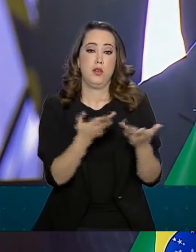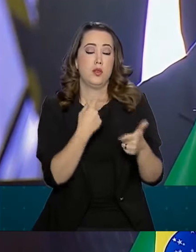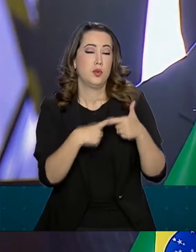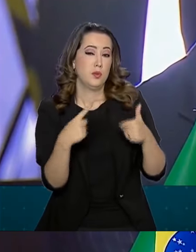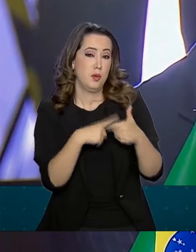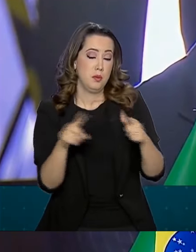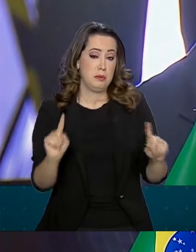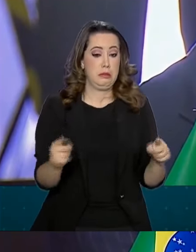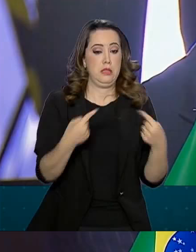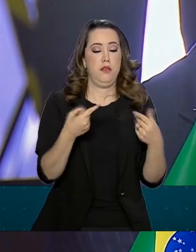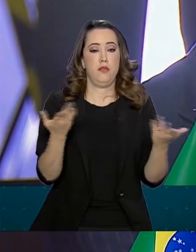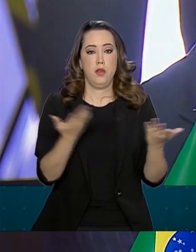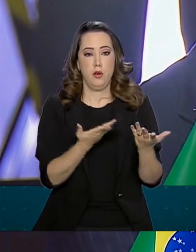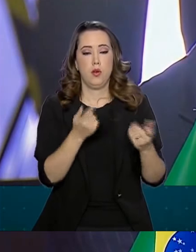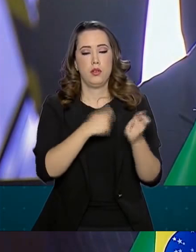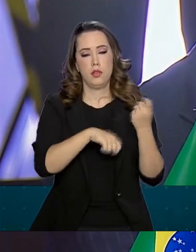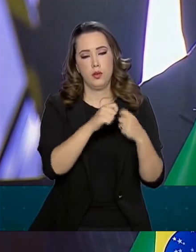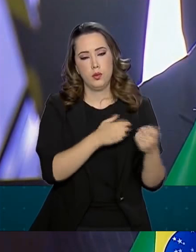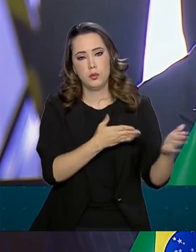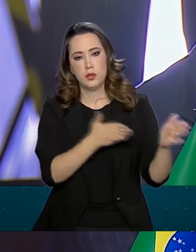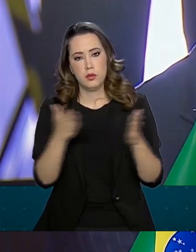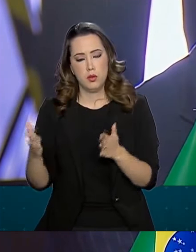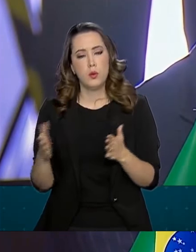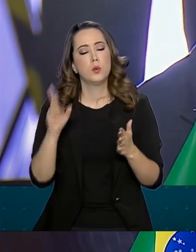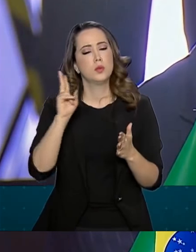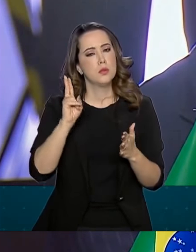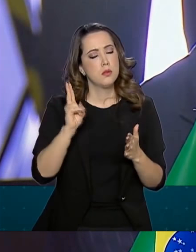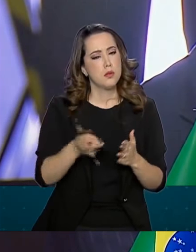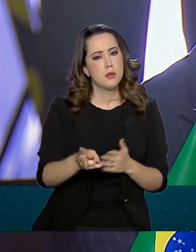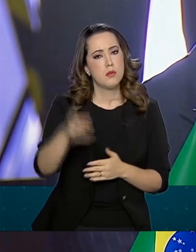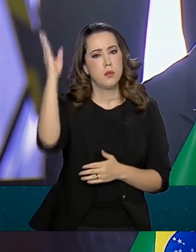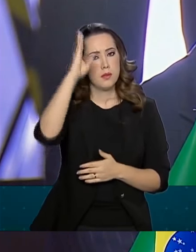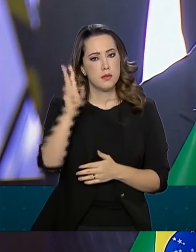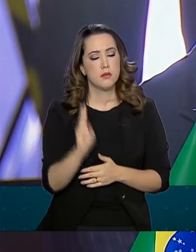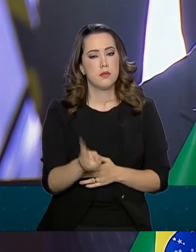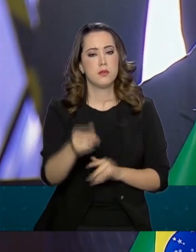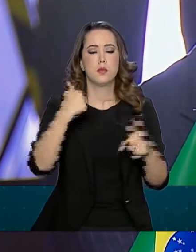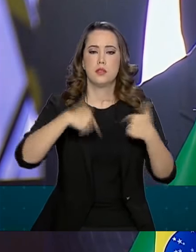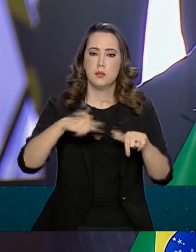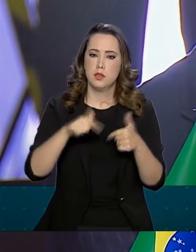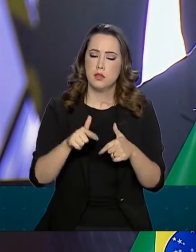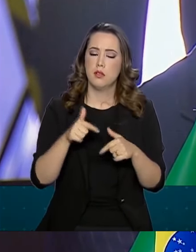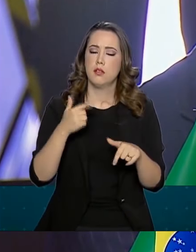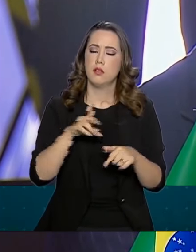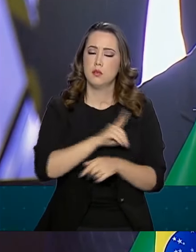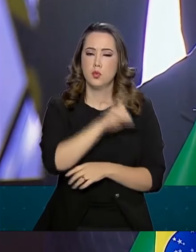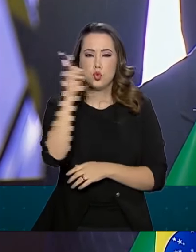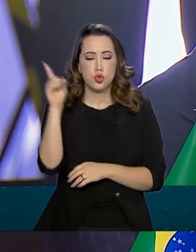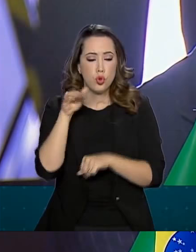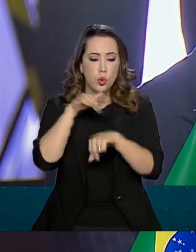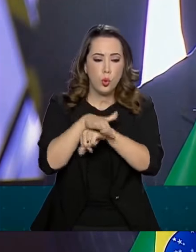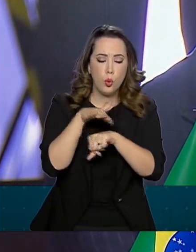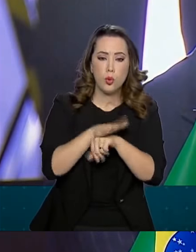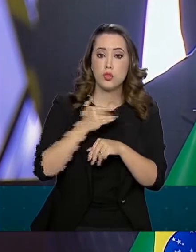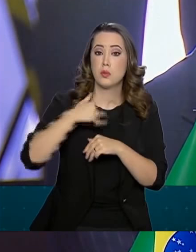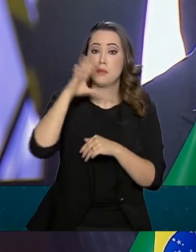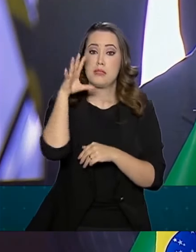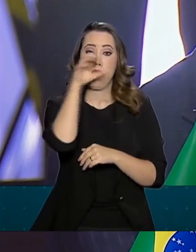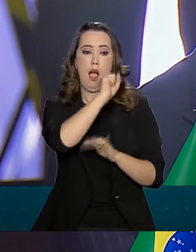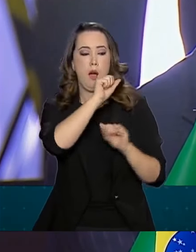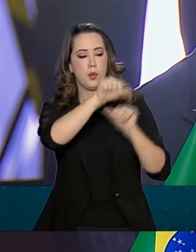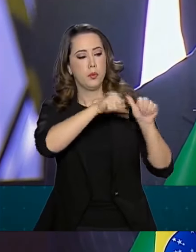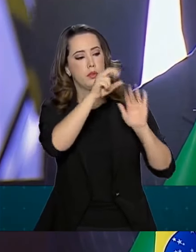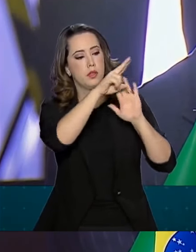contemporânea. Em sua presidência de turno, o Brasil agirá de modo incansável para acelerar a modernização